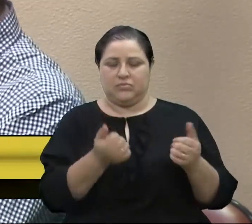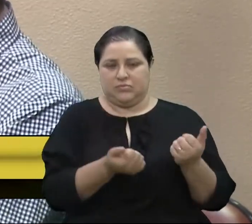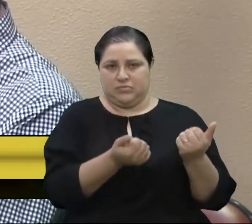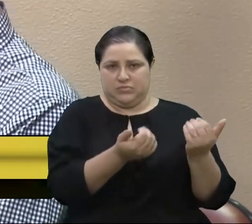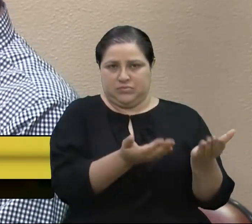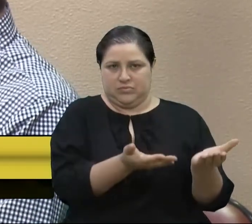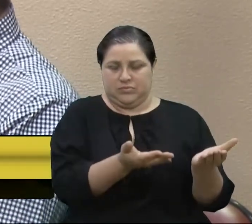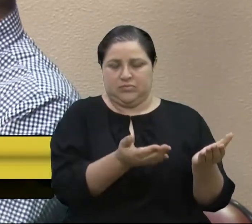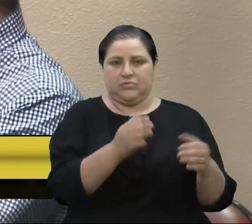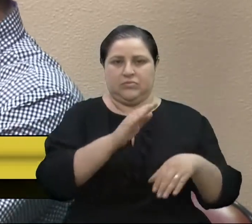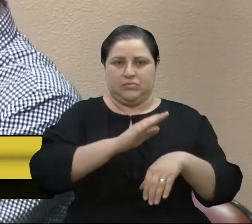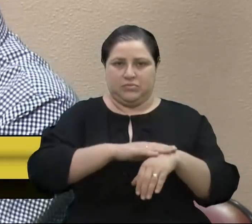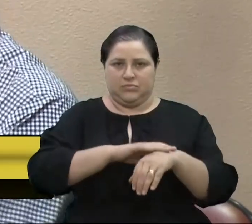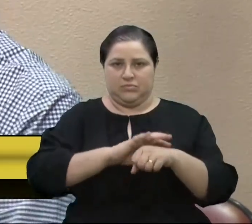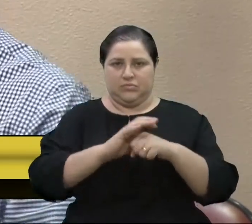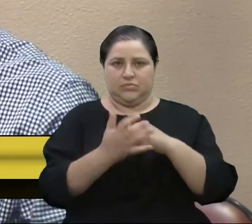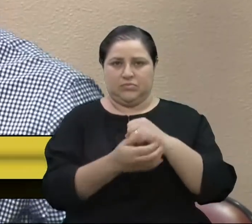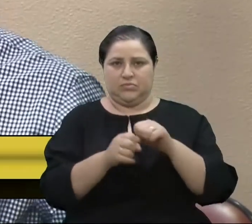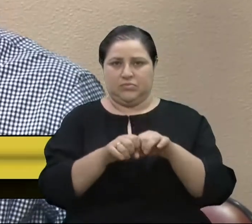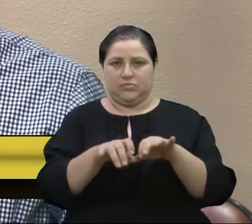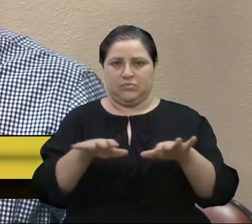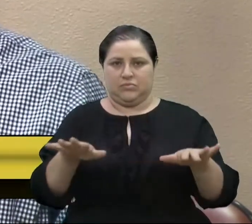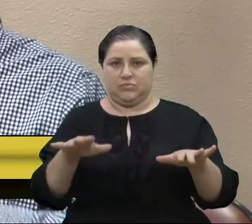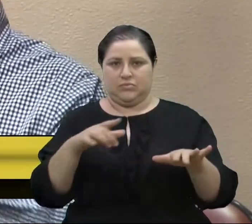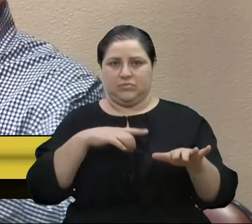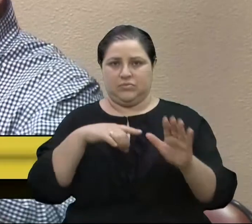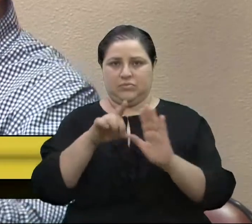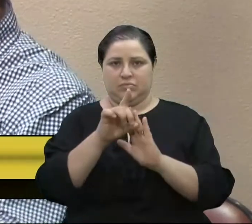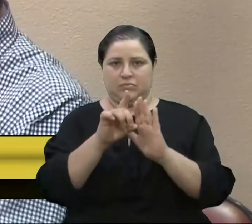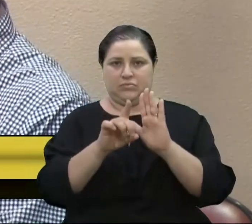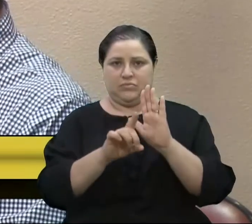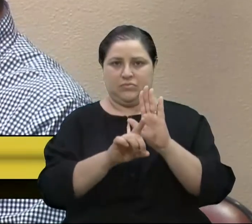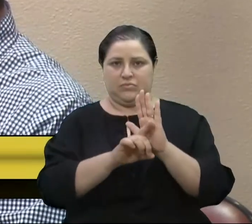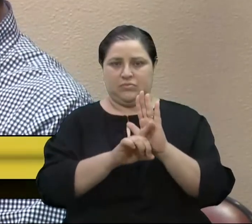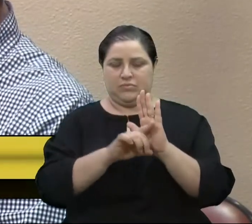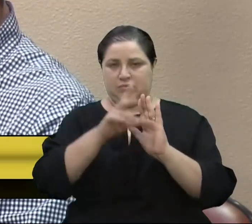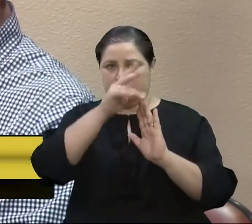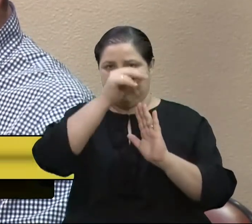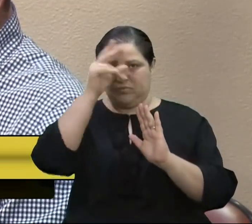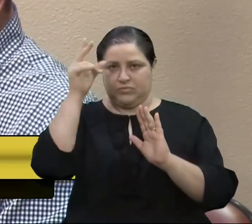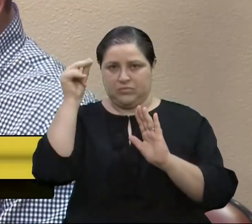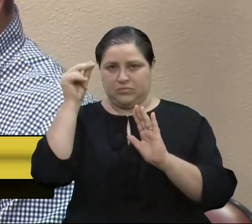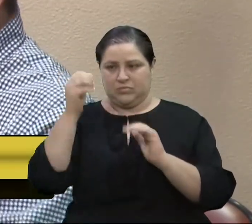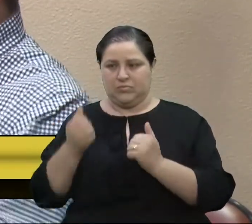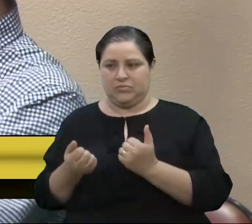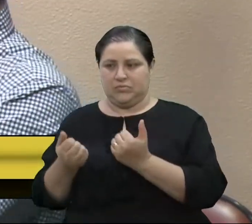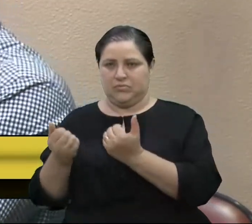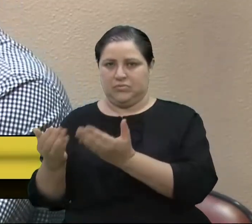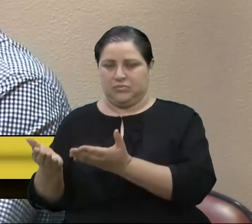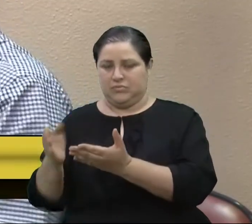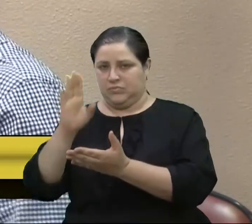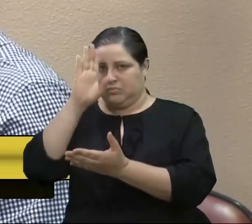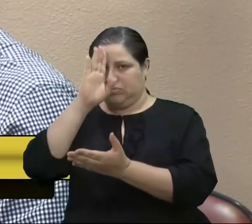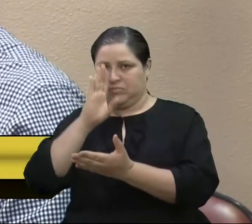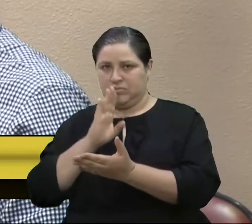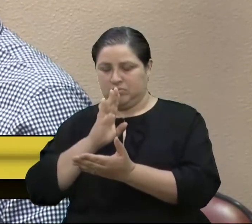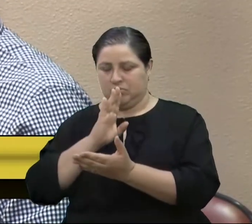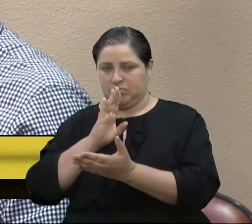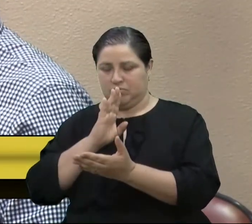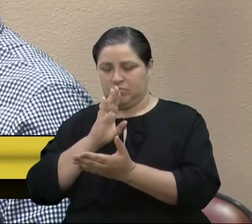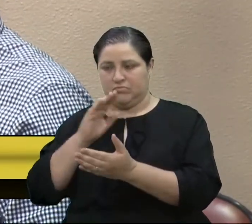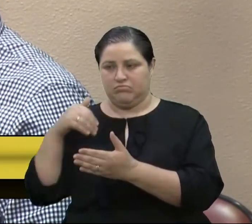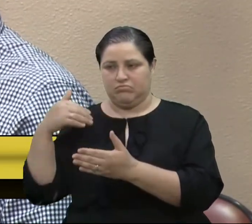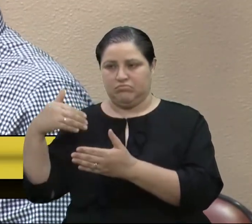Época de pandemia, tínhamos um decreto, o município fornecia de graça. Pós o término disso,